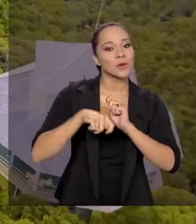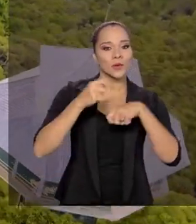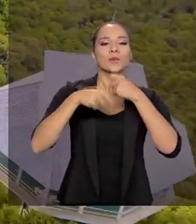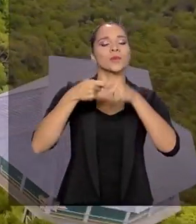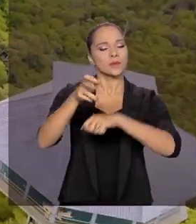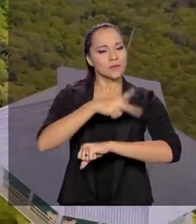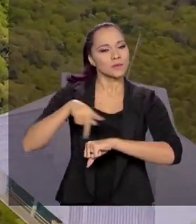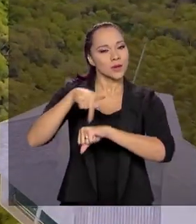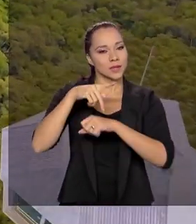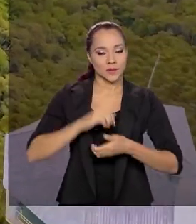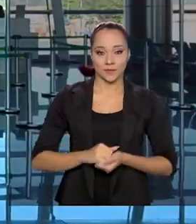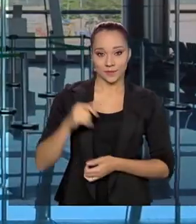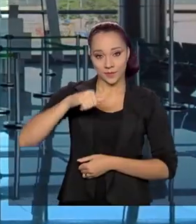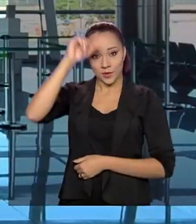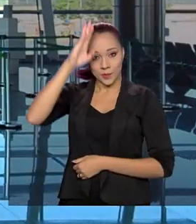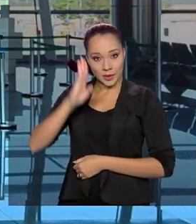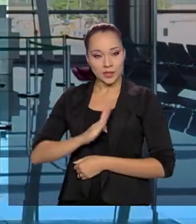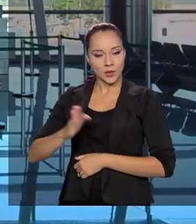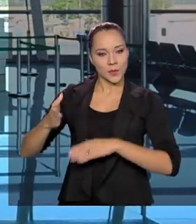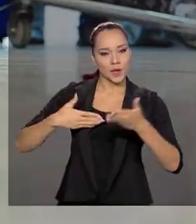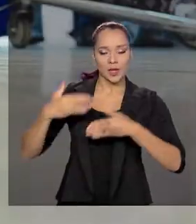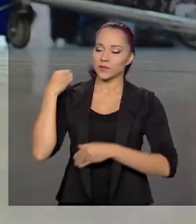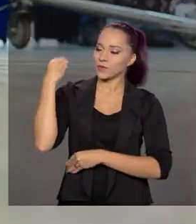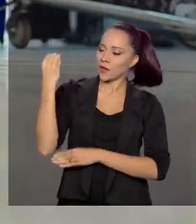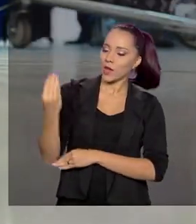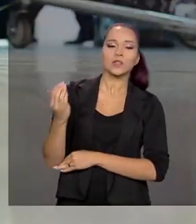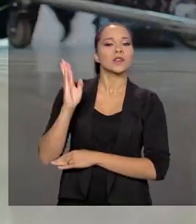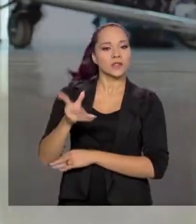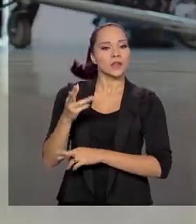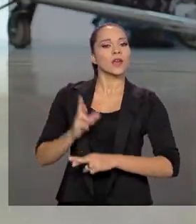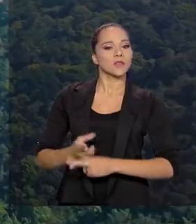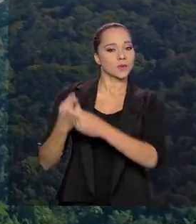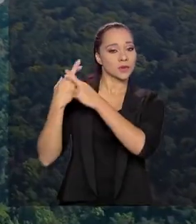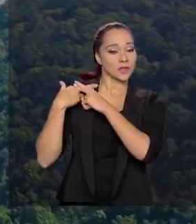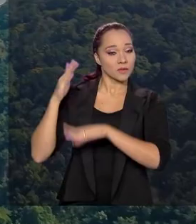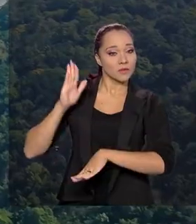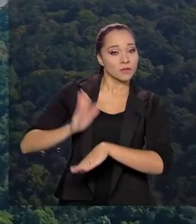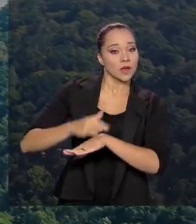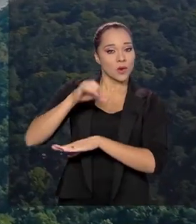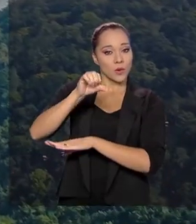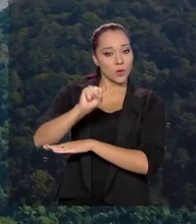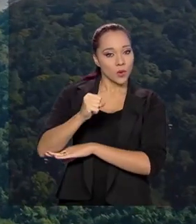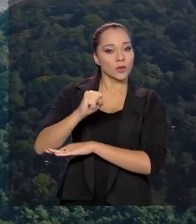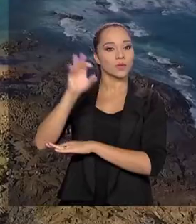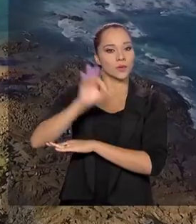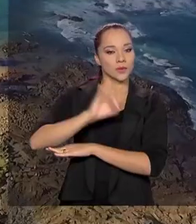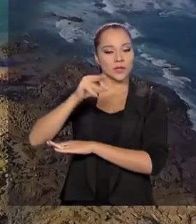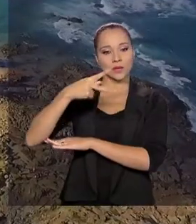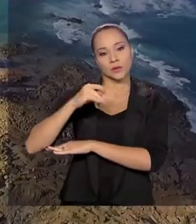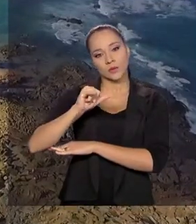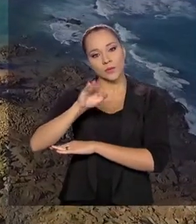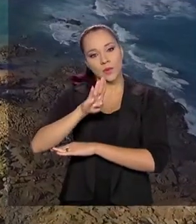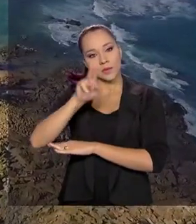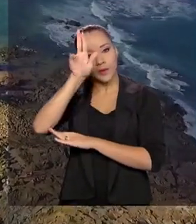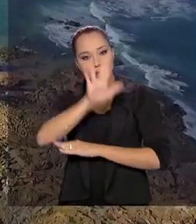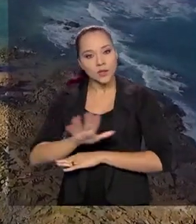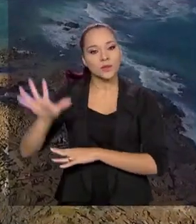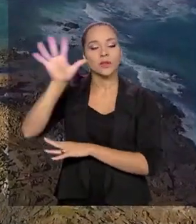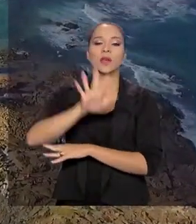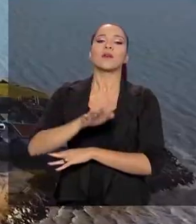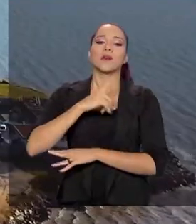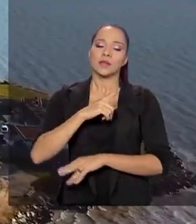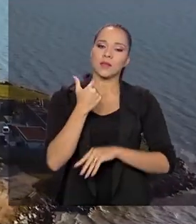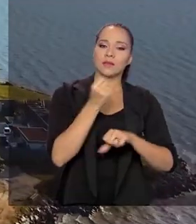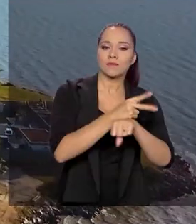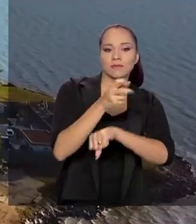de um país. No Brasil, o mercado de viagens já é responsável por mais de 8% do PIB nacional e gera emprego